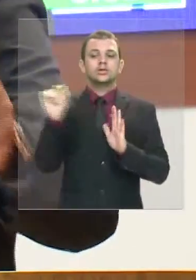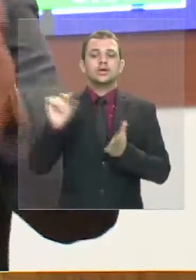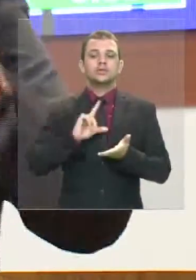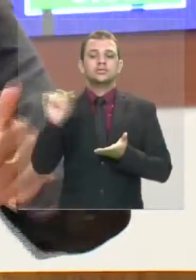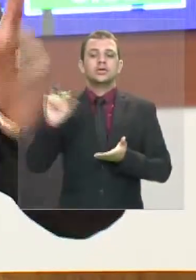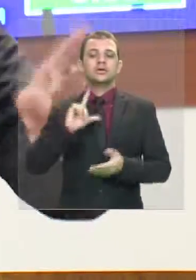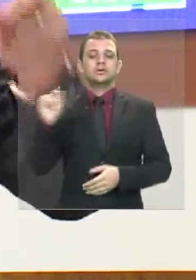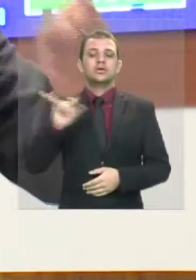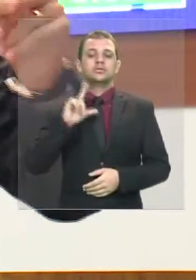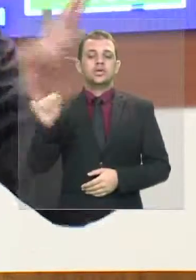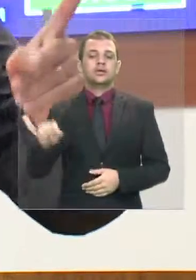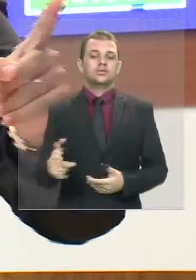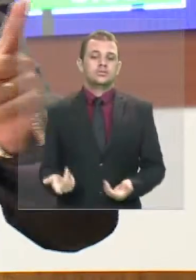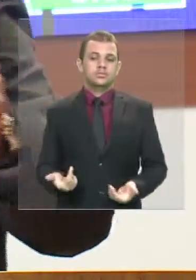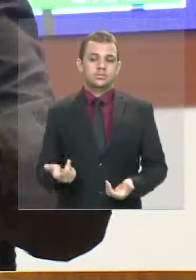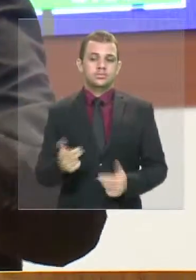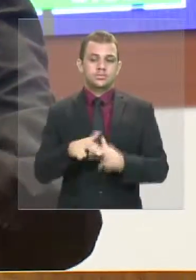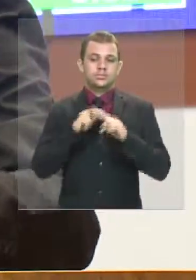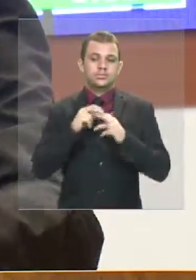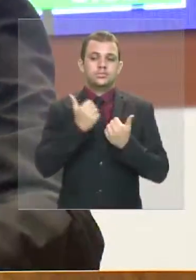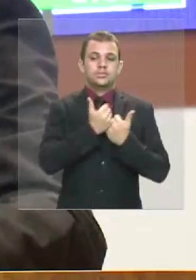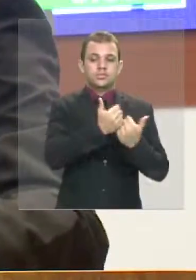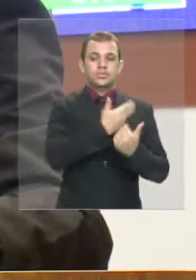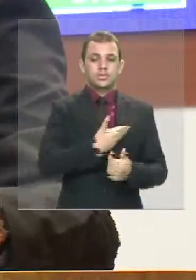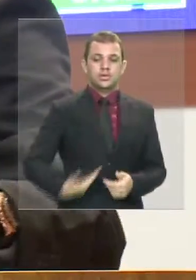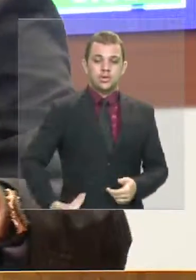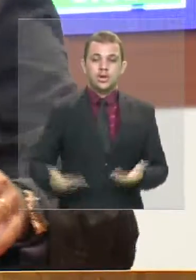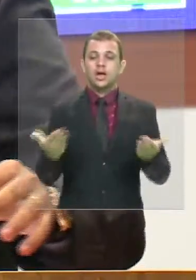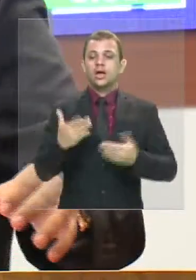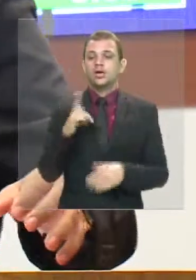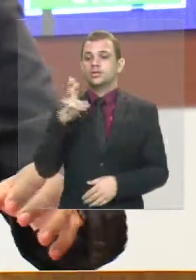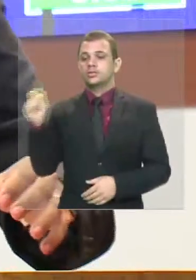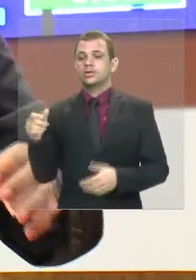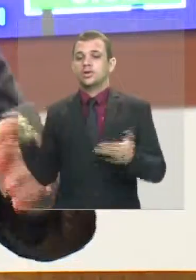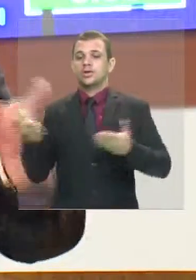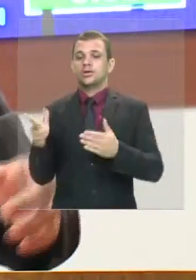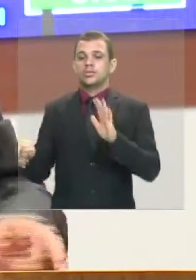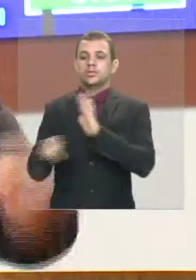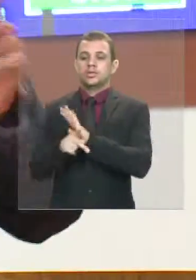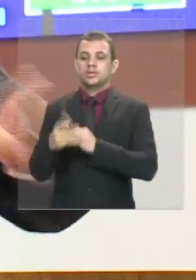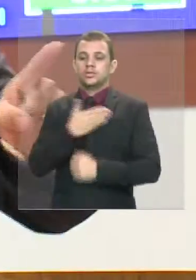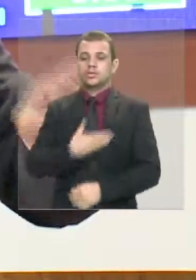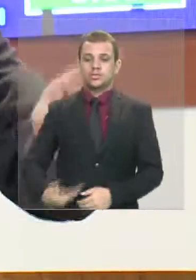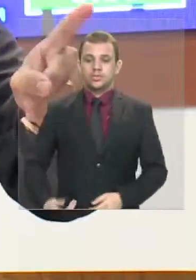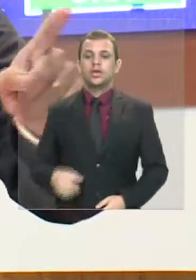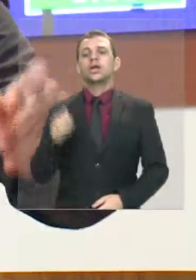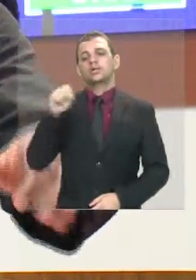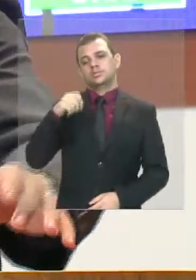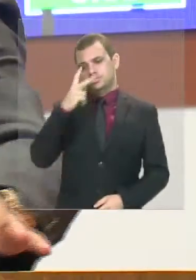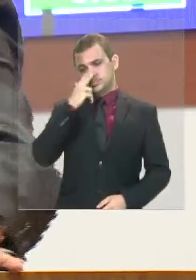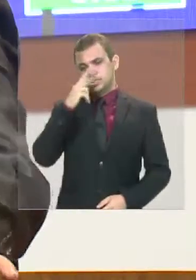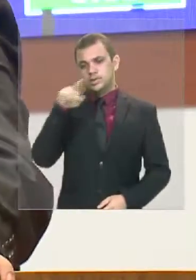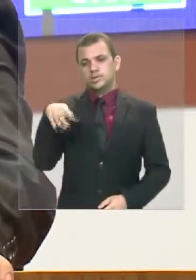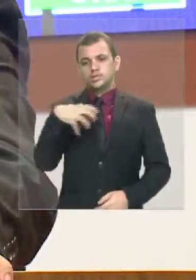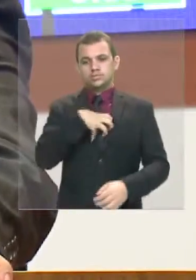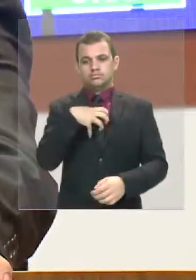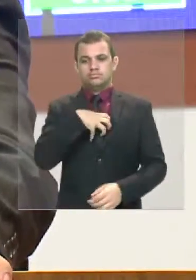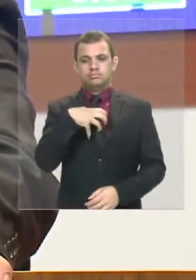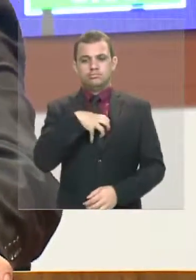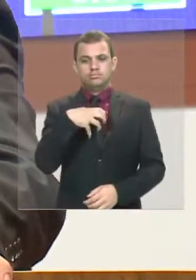Os ratos que pularam do barco, que estão hoje no governo, talvez sim, esses não conseguiriam ter abstinência.